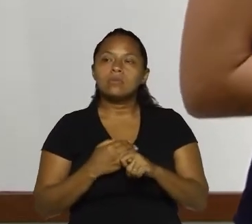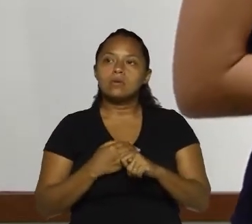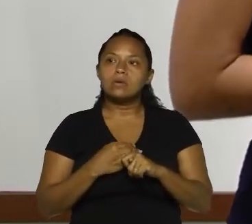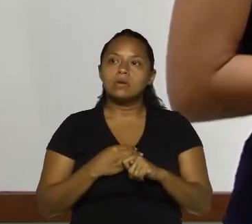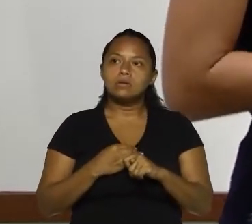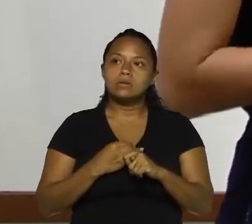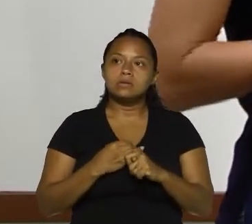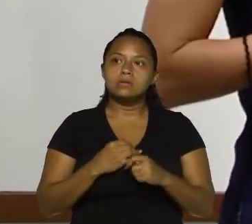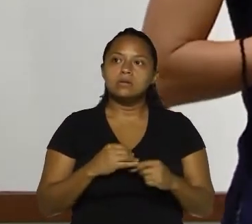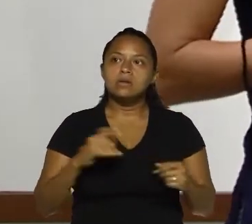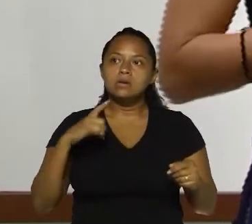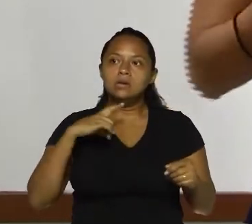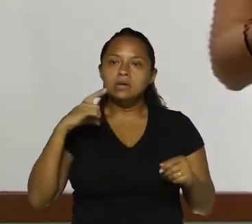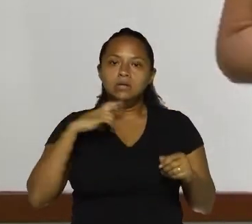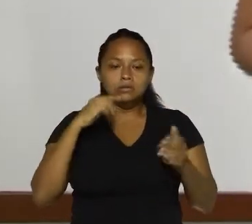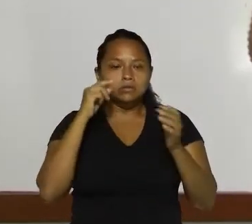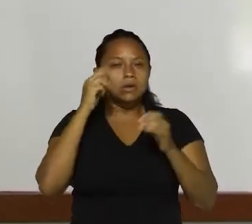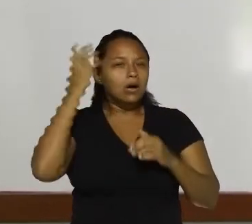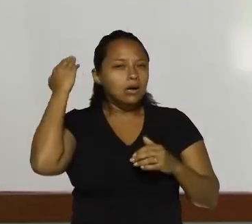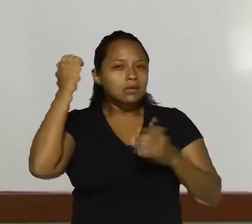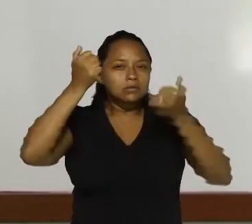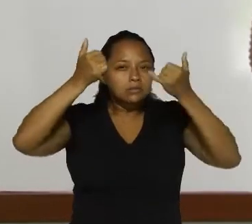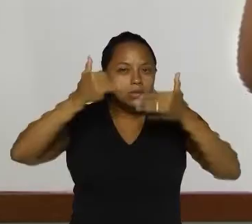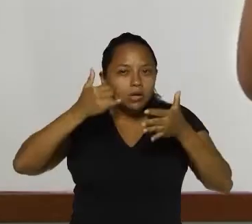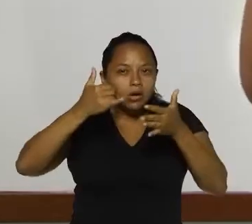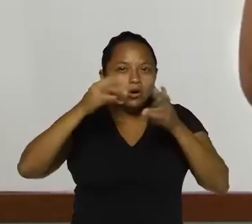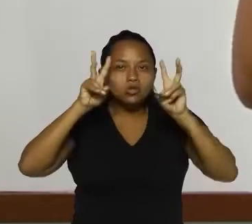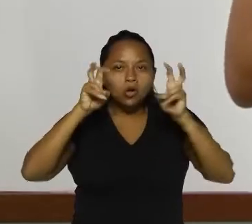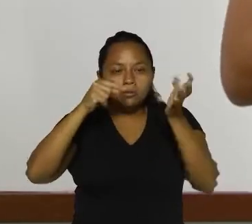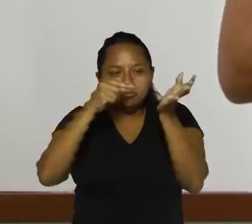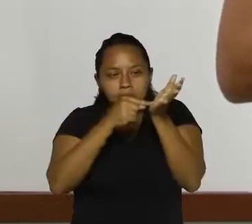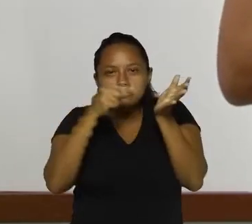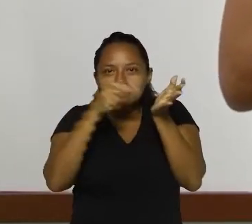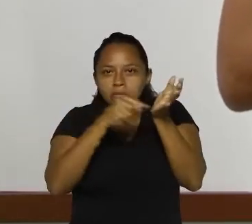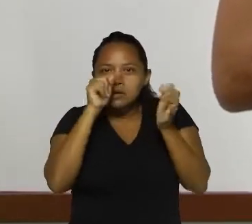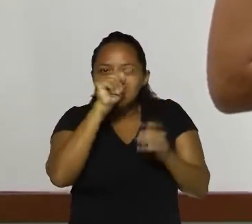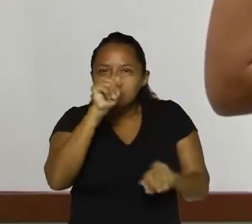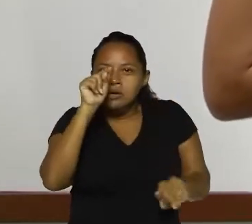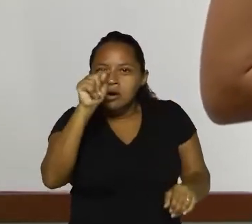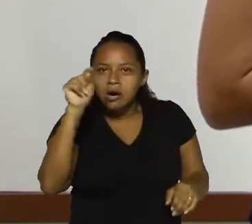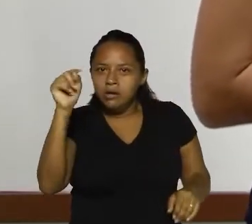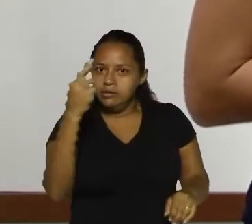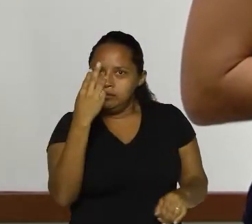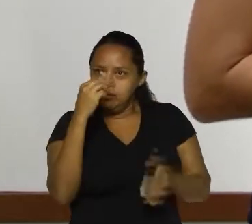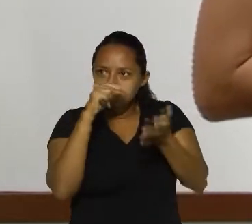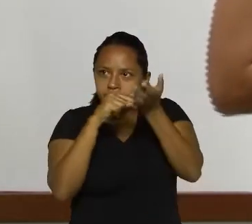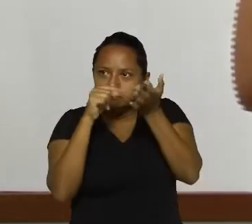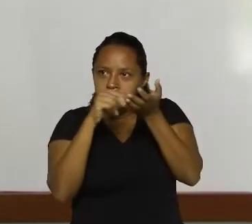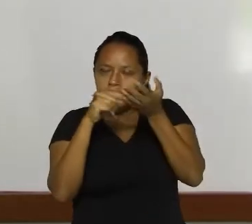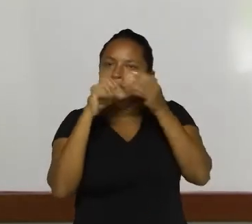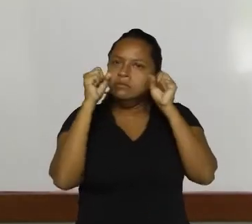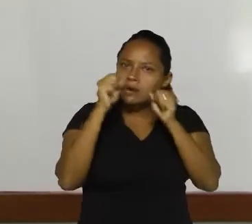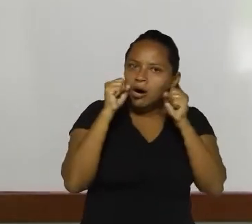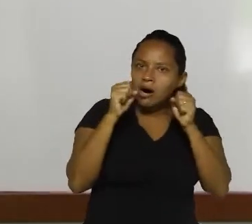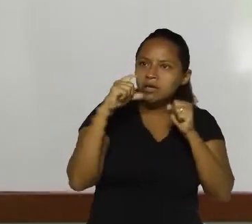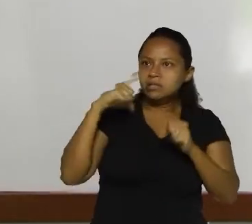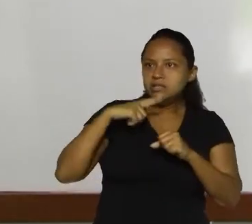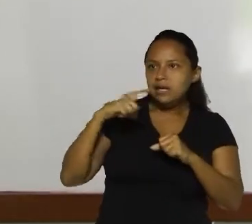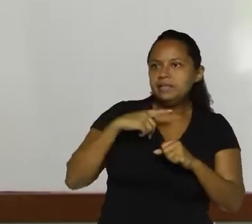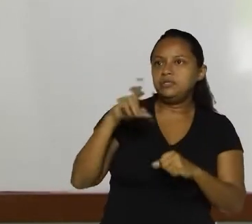Com relação às reticências, o que eu havia mencionado, nós vamos ver aqui. Vejam que as reticências podem ser